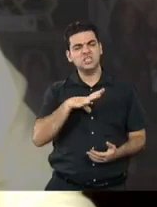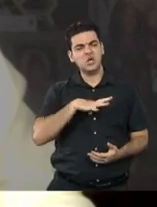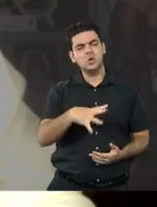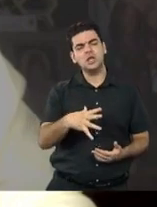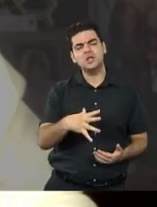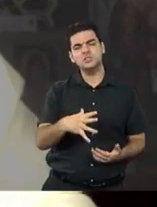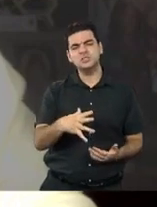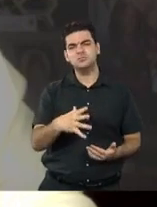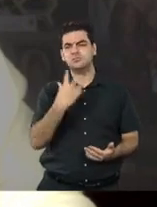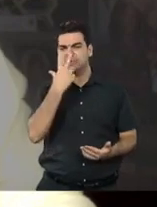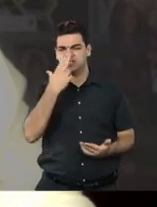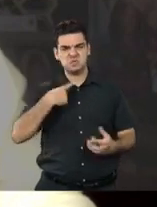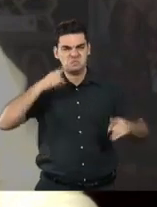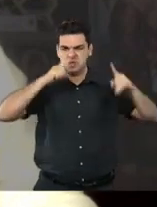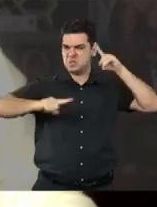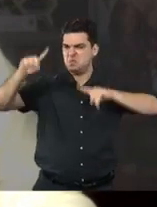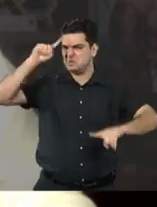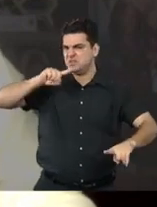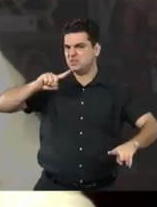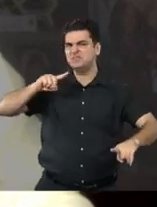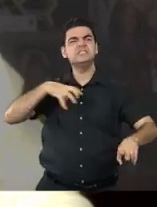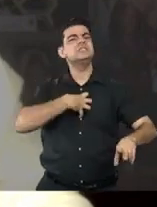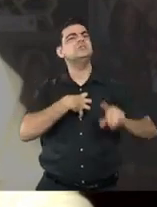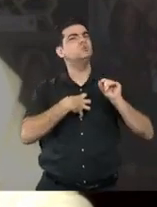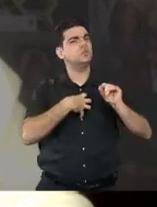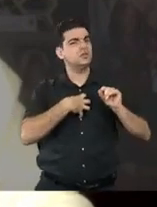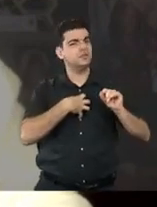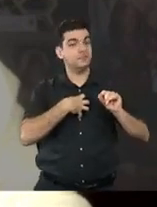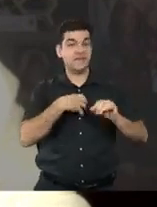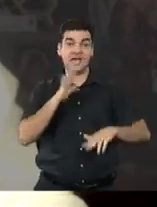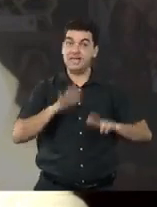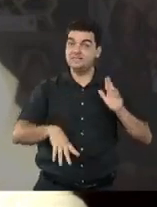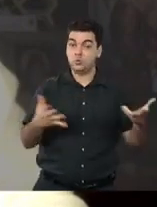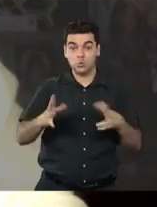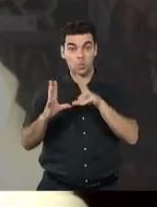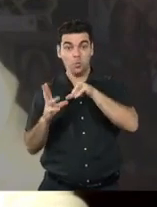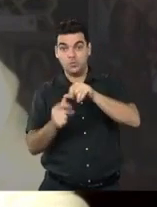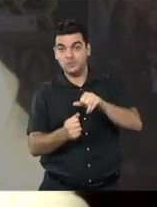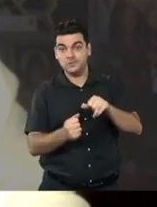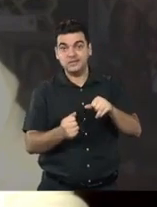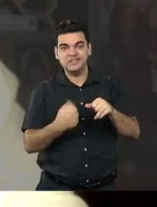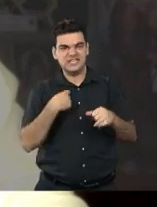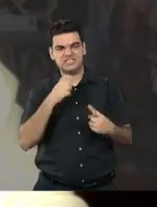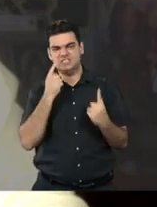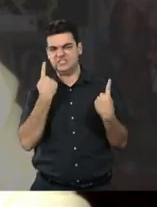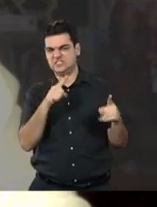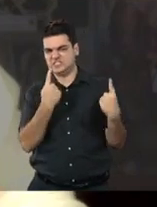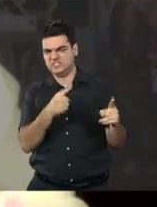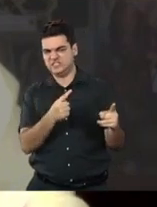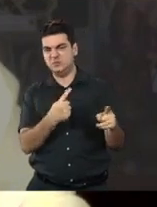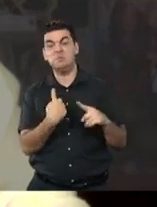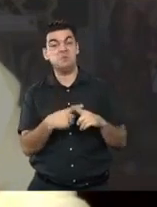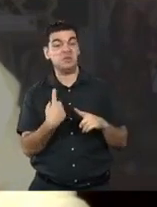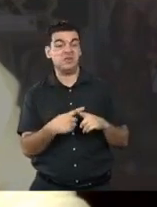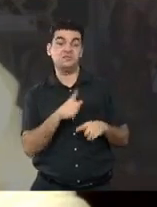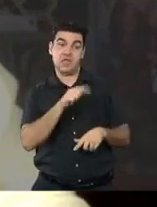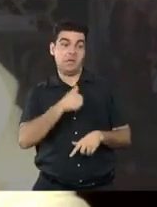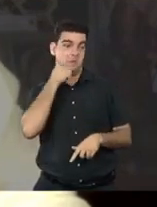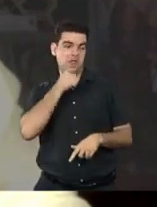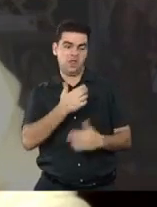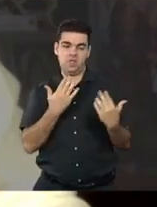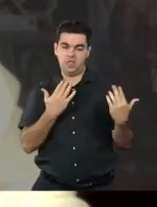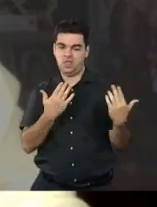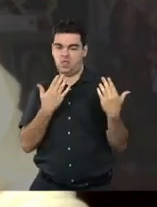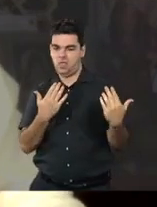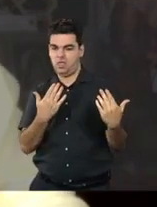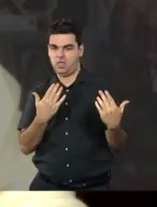move a ser uma líder no mundo que muitas vezes coloca em xeque essa liderança, talvez até por ser mulher,